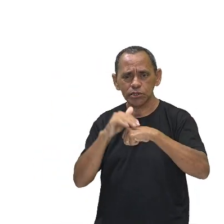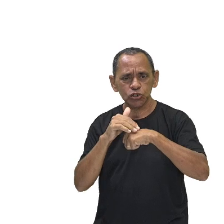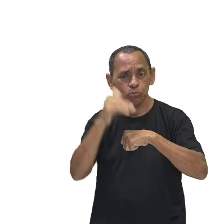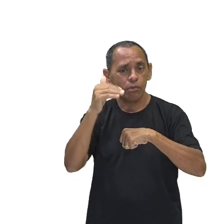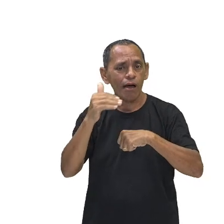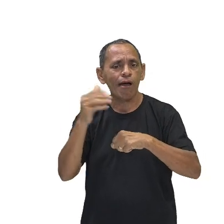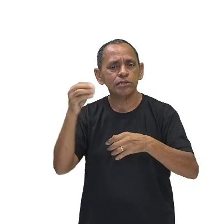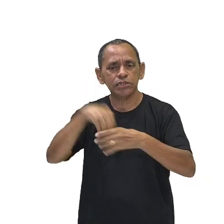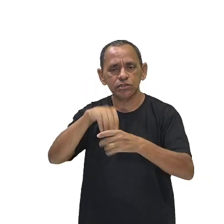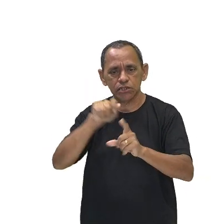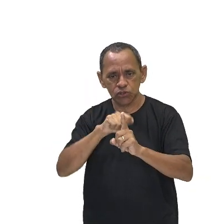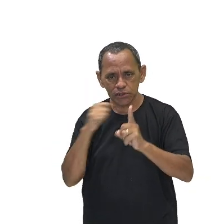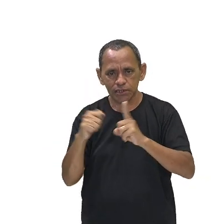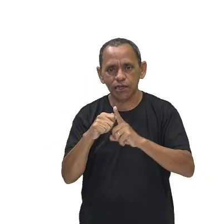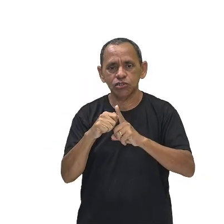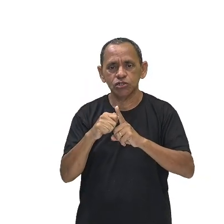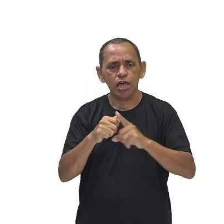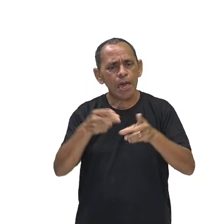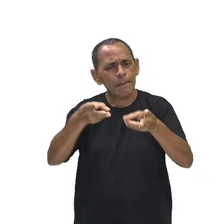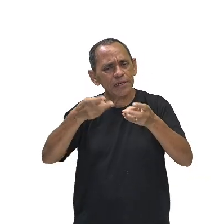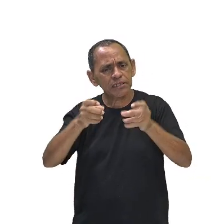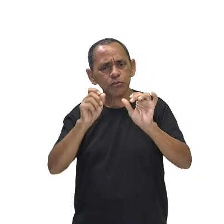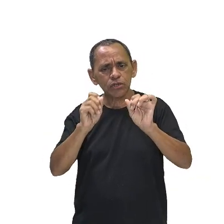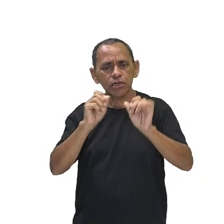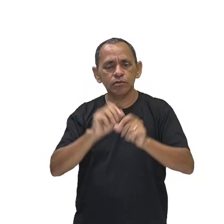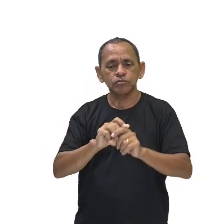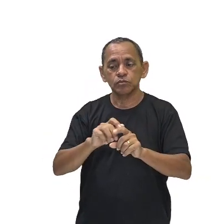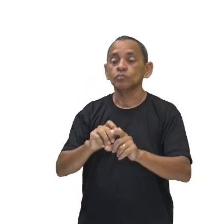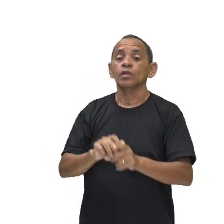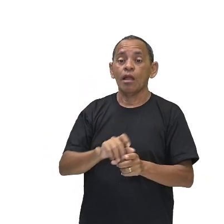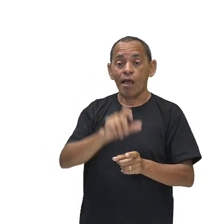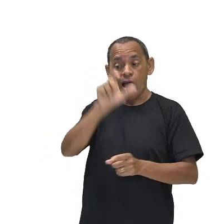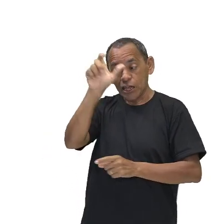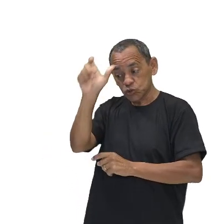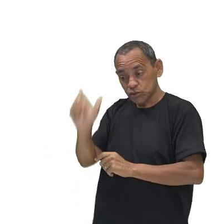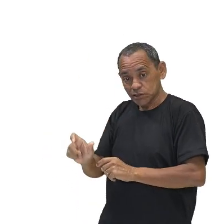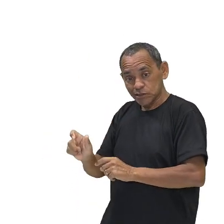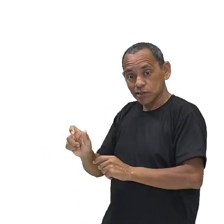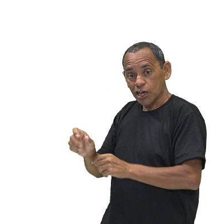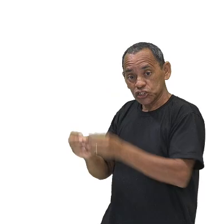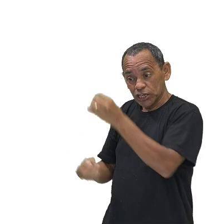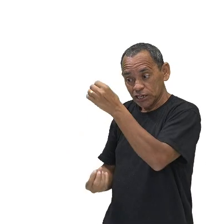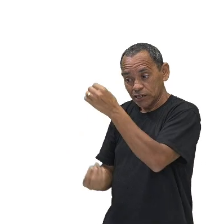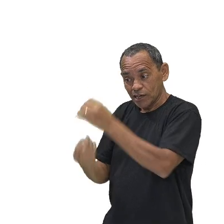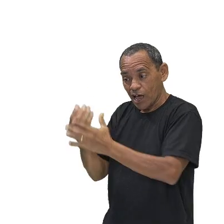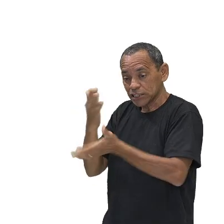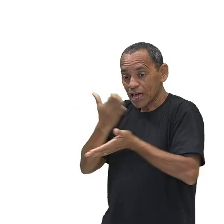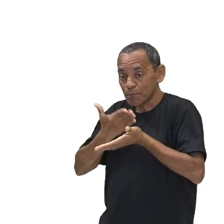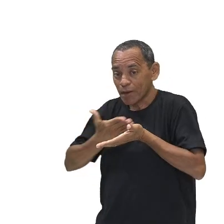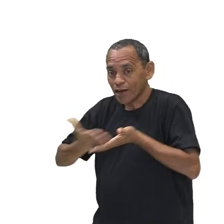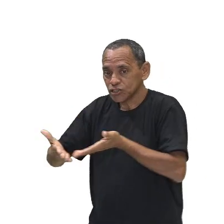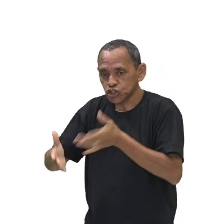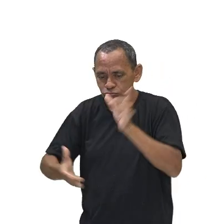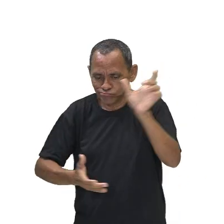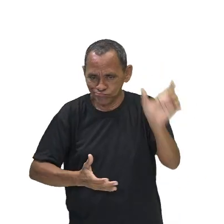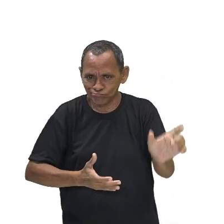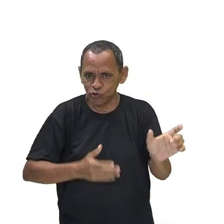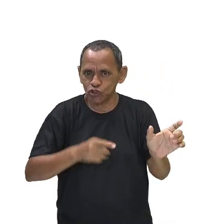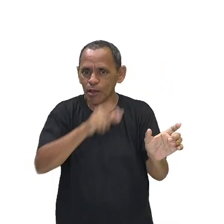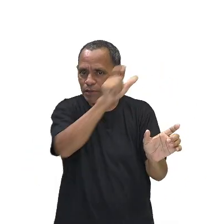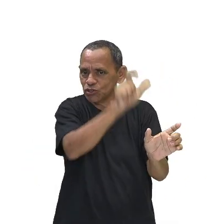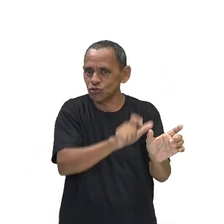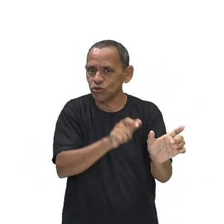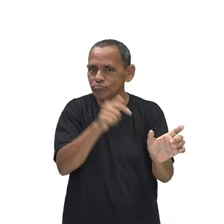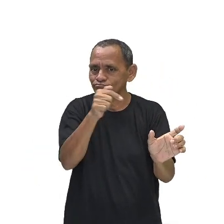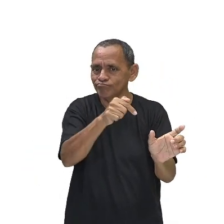Vejam lá. A sociedade se forma a partir do sujeito, não é o contrário. O que